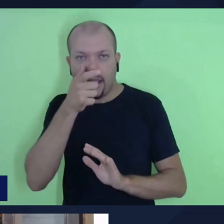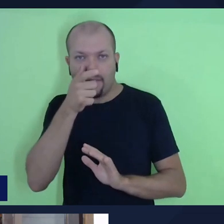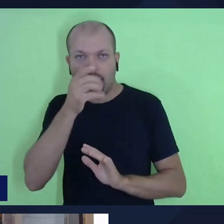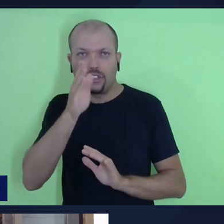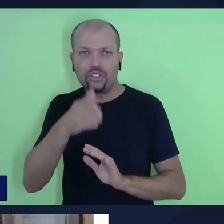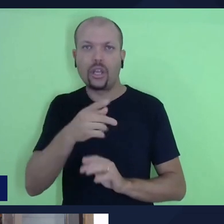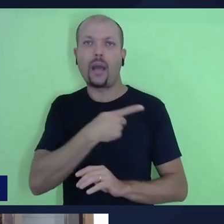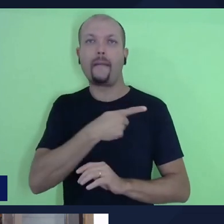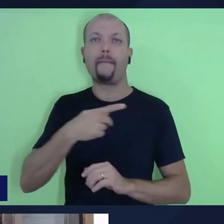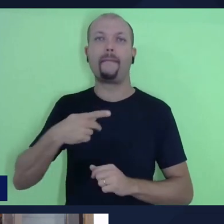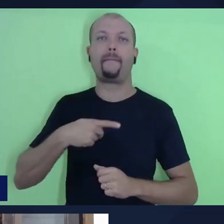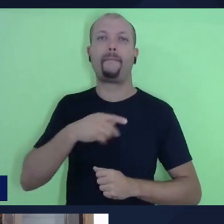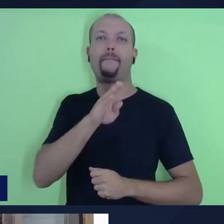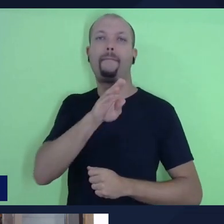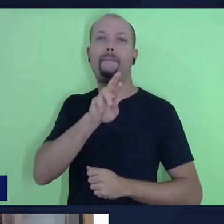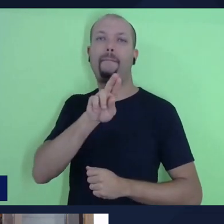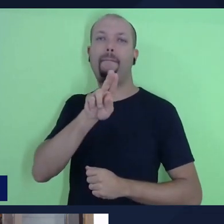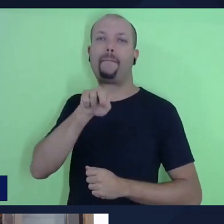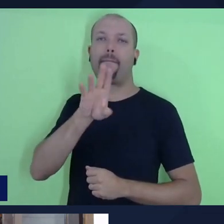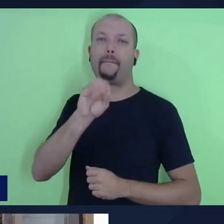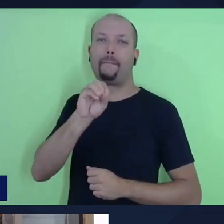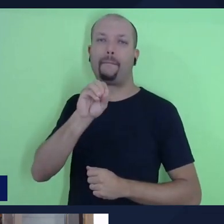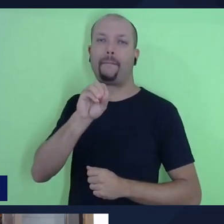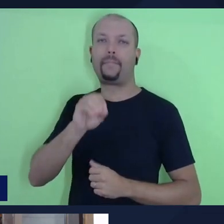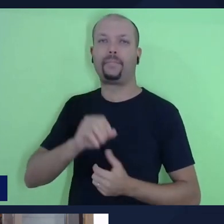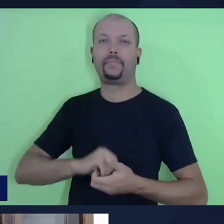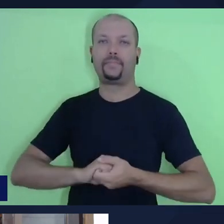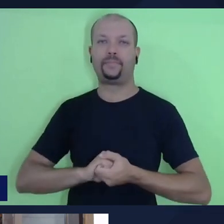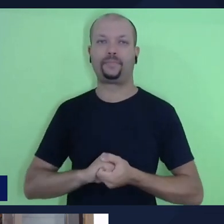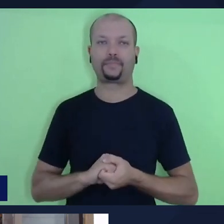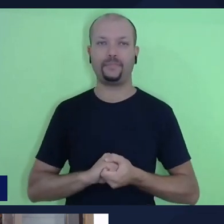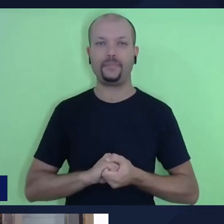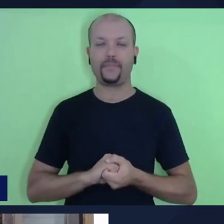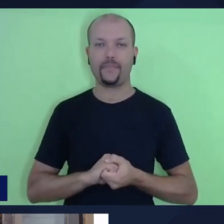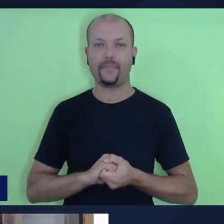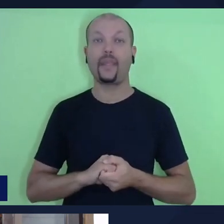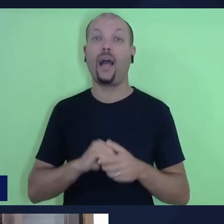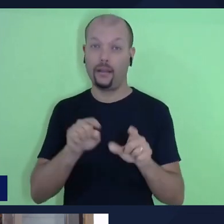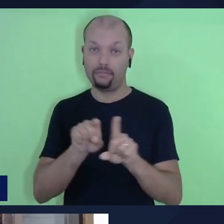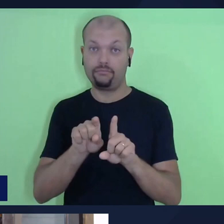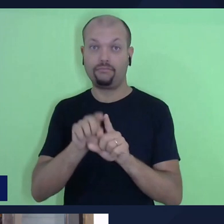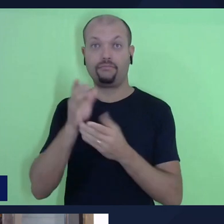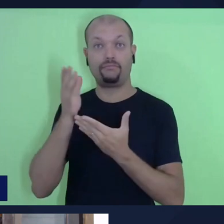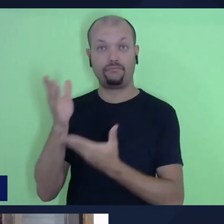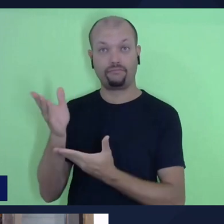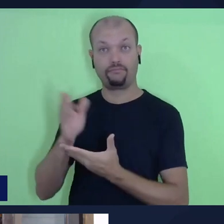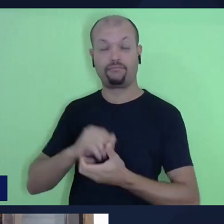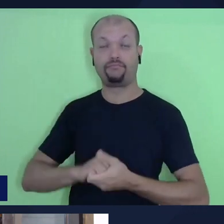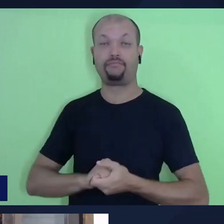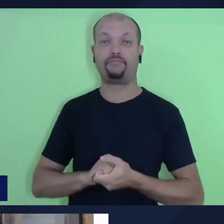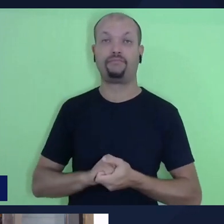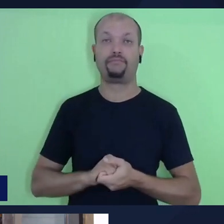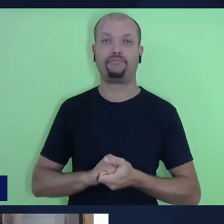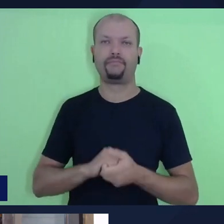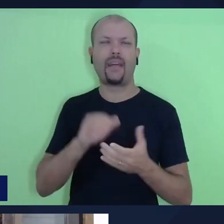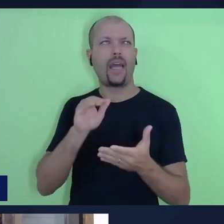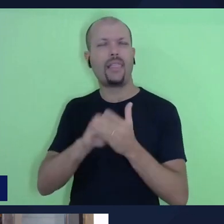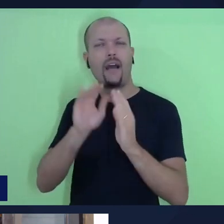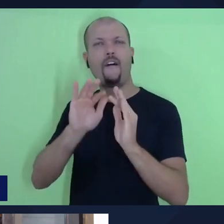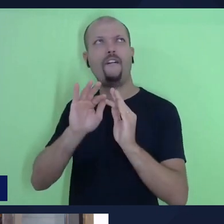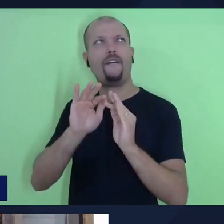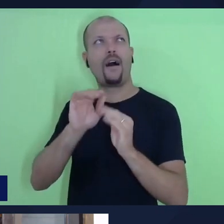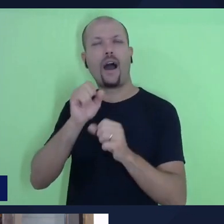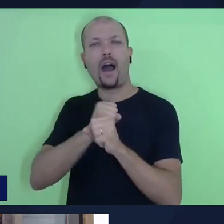Bruno Ferreira, o pastor Bruno Ferreira também até o finzinho do ano passado era